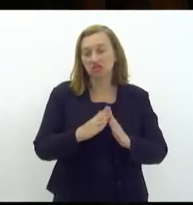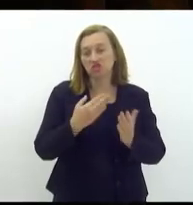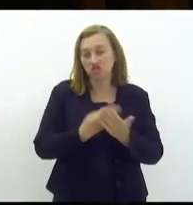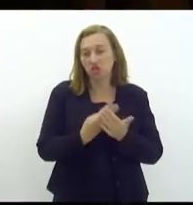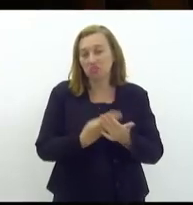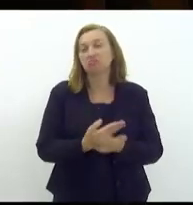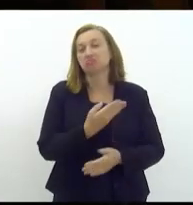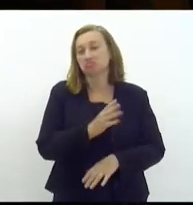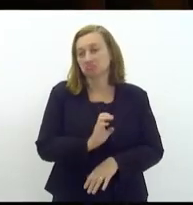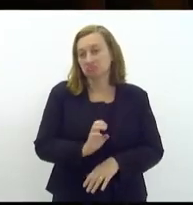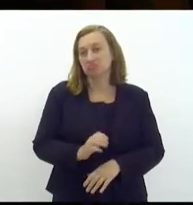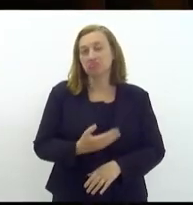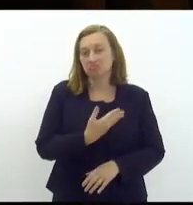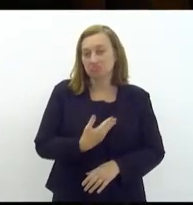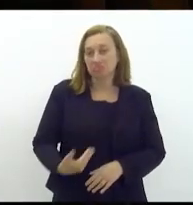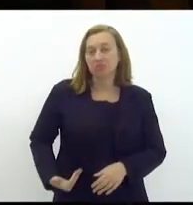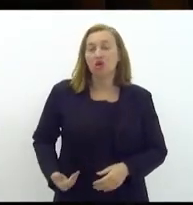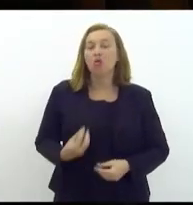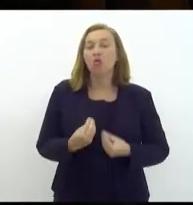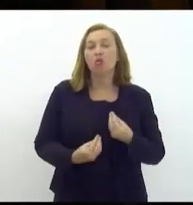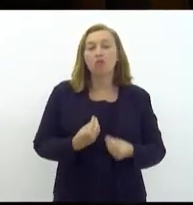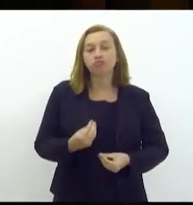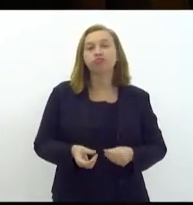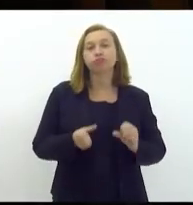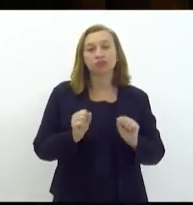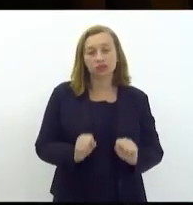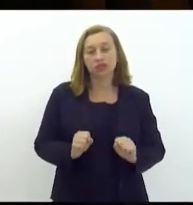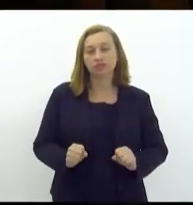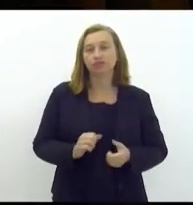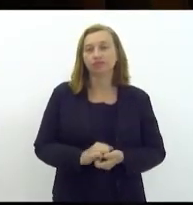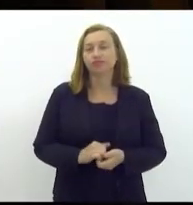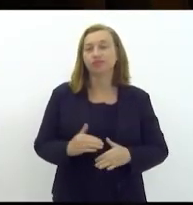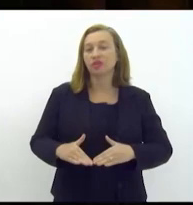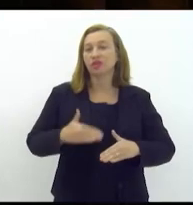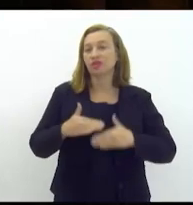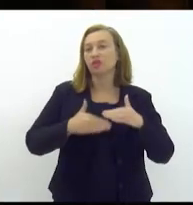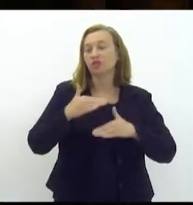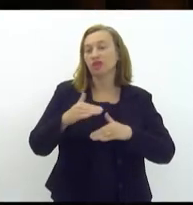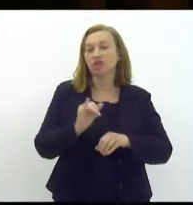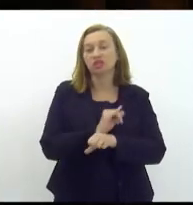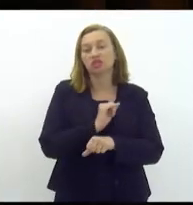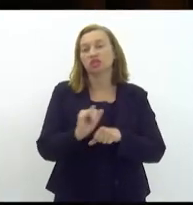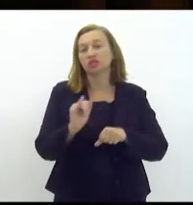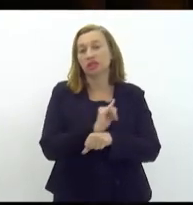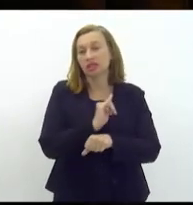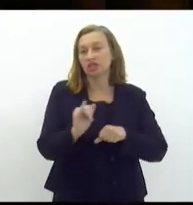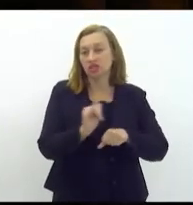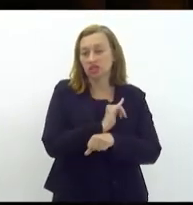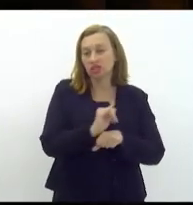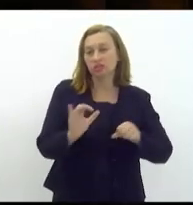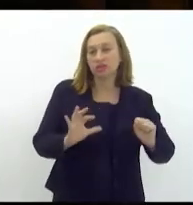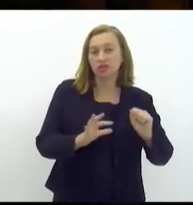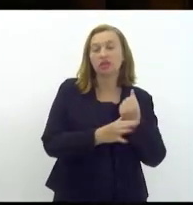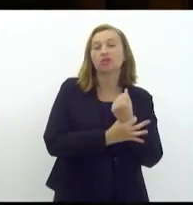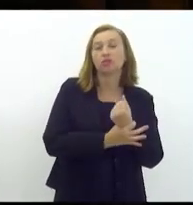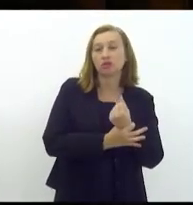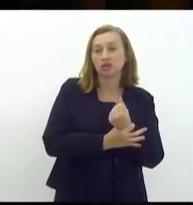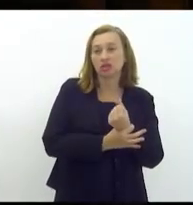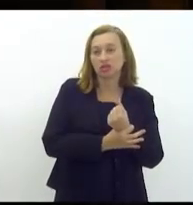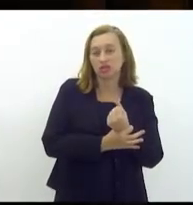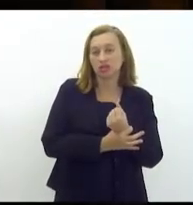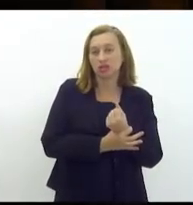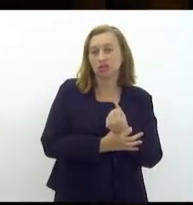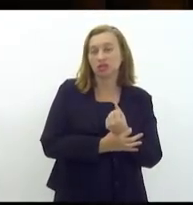pública como a gente poderia desenvolver mecanismos para garantir que não